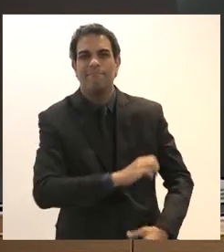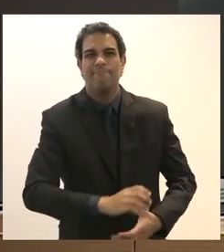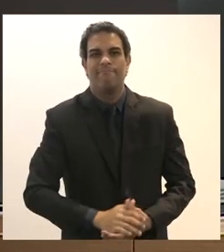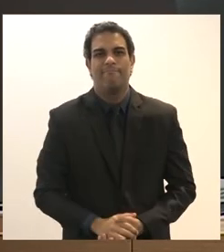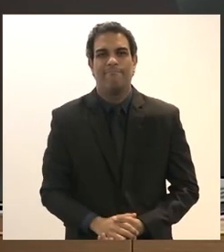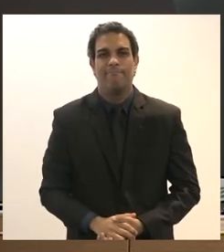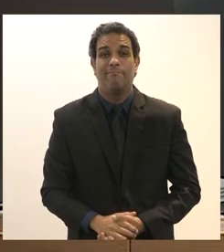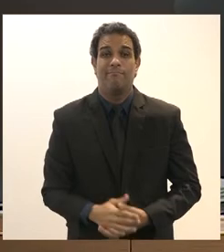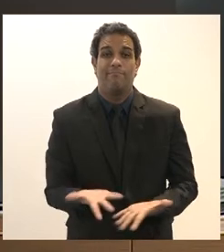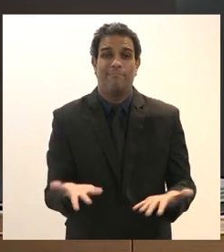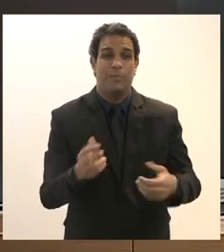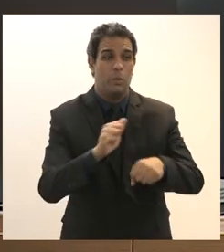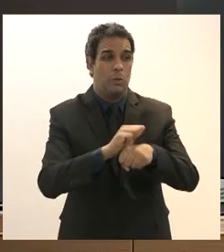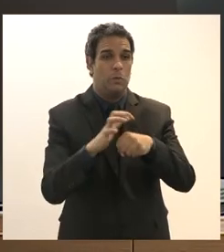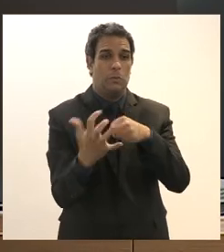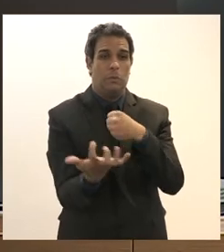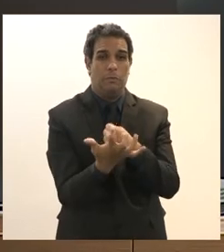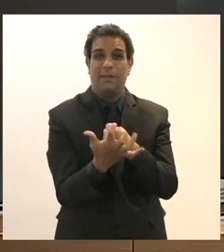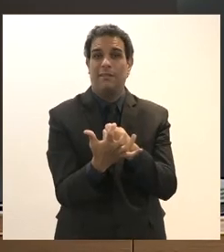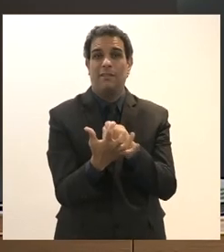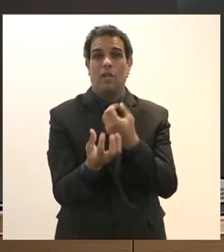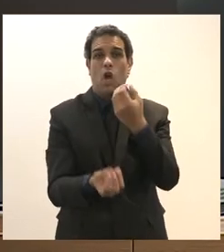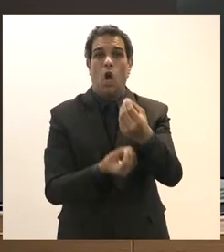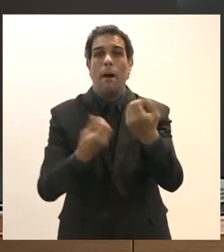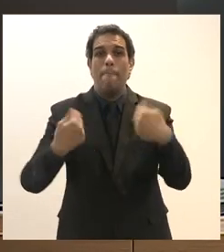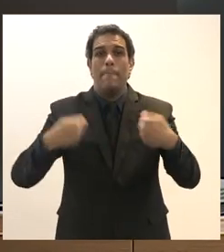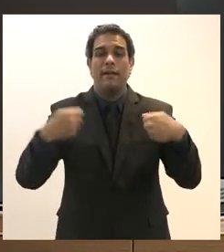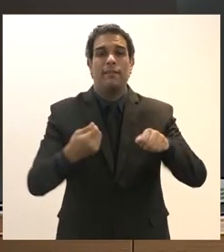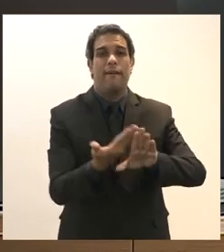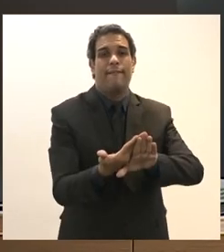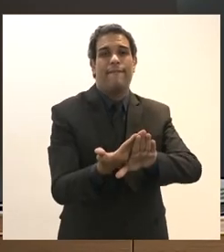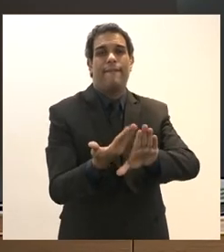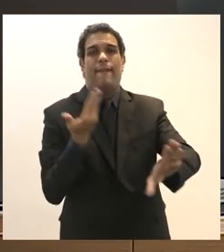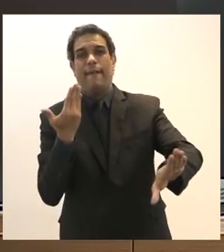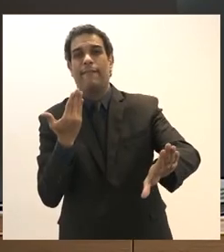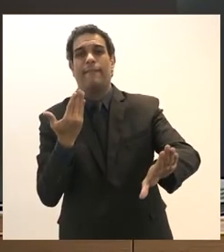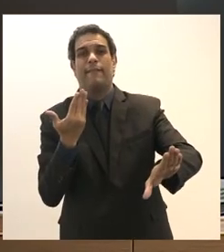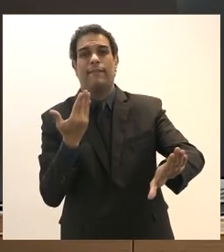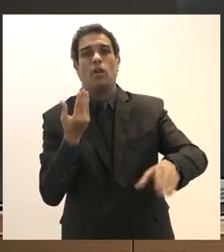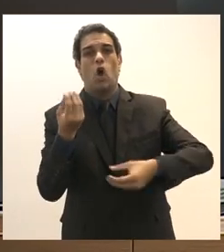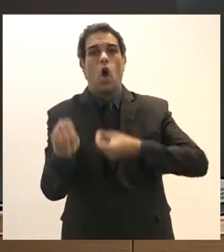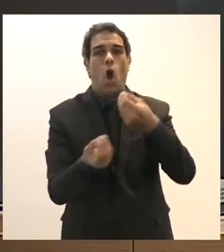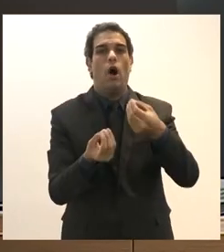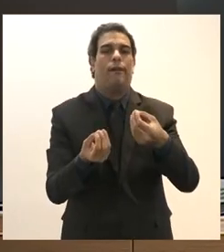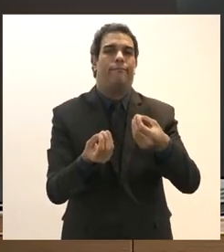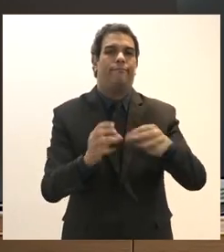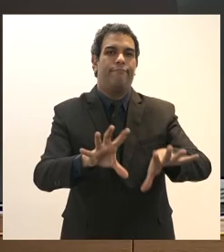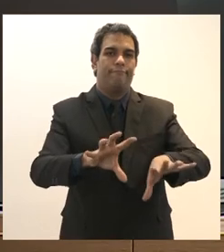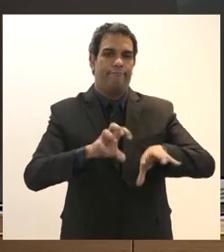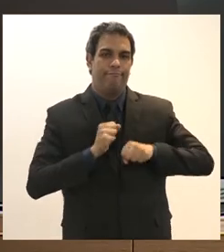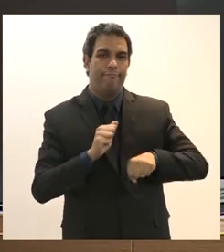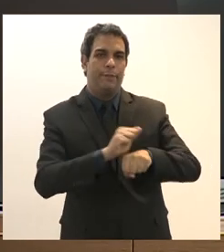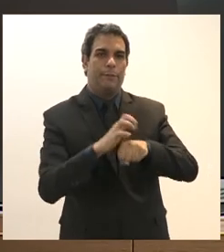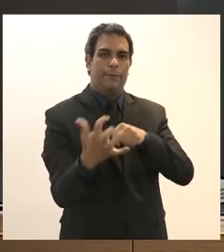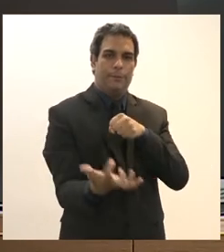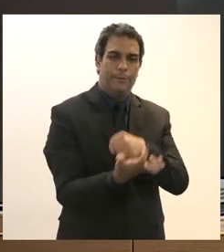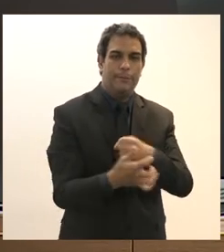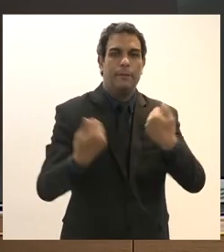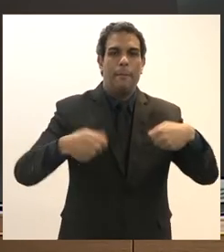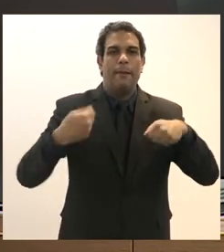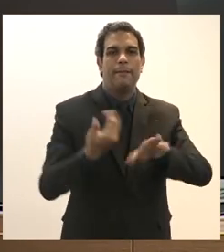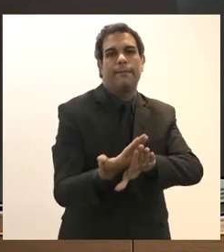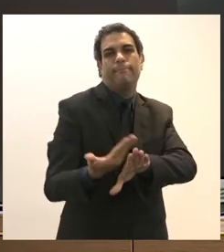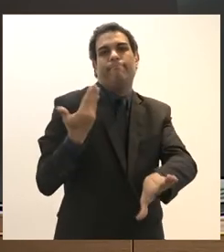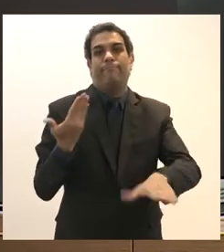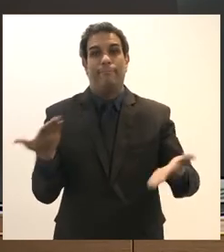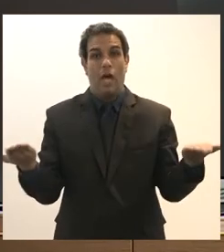orienta o isolamento social por precaução prevenção em relação à saúde estamos aí